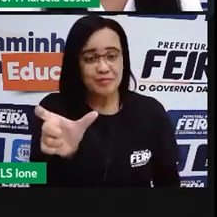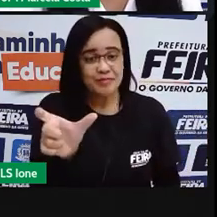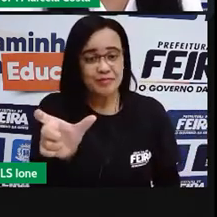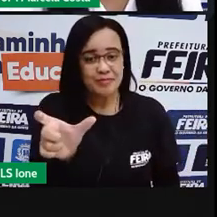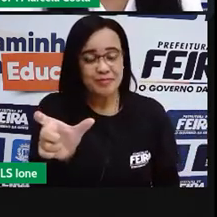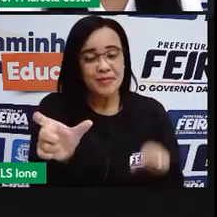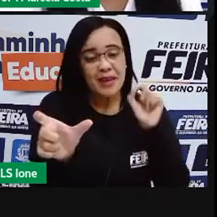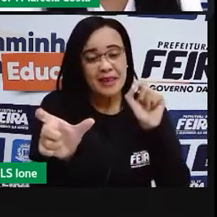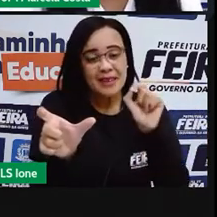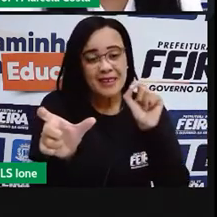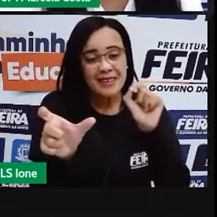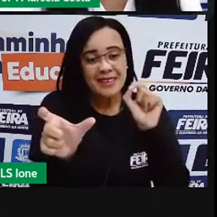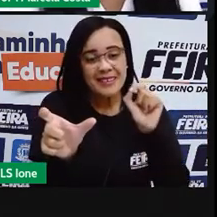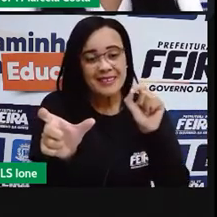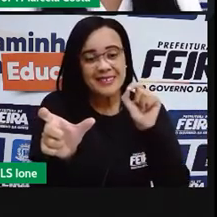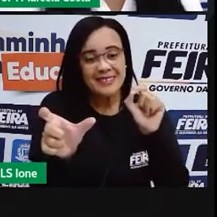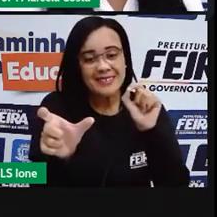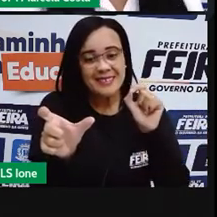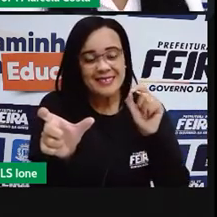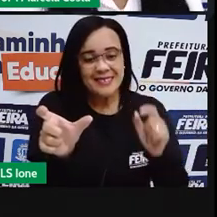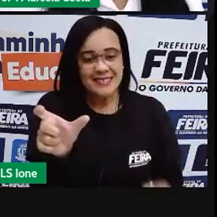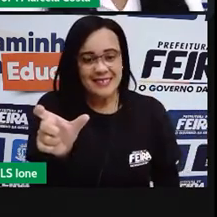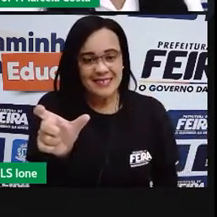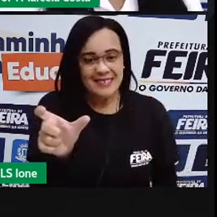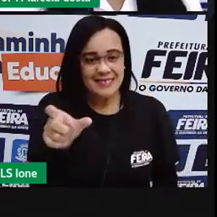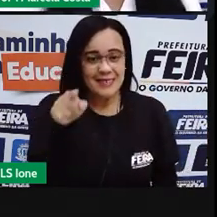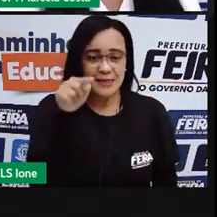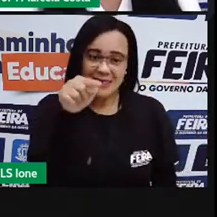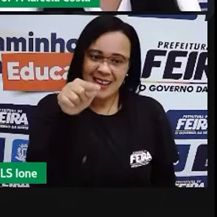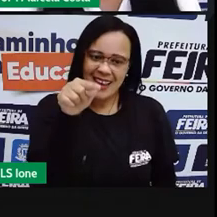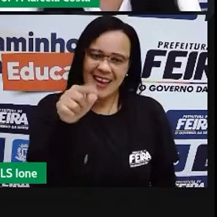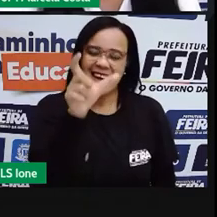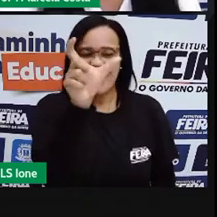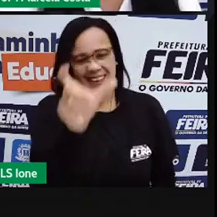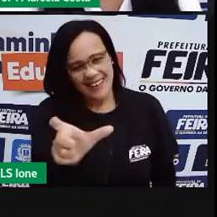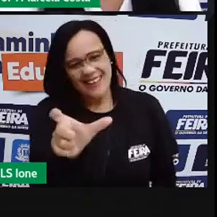Eu estou falando desse animal aqui.